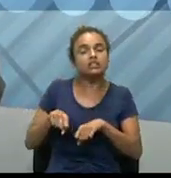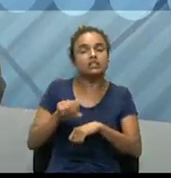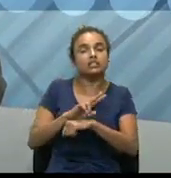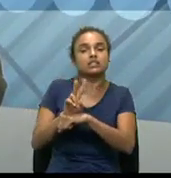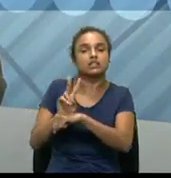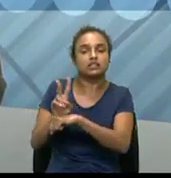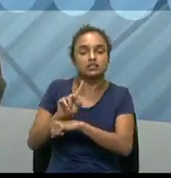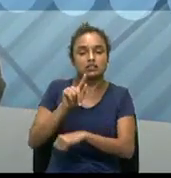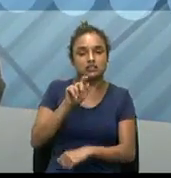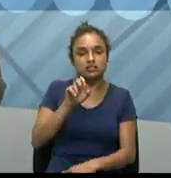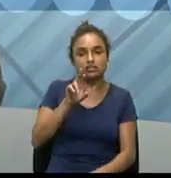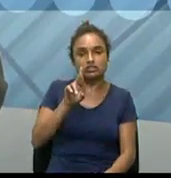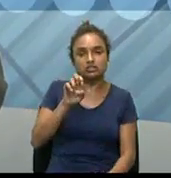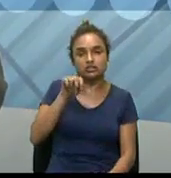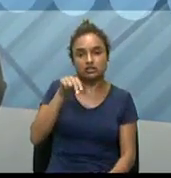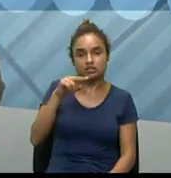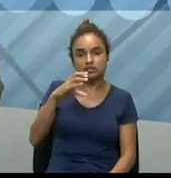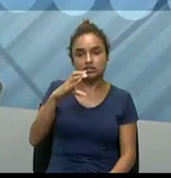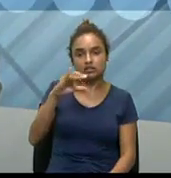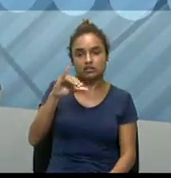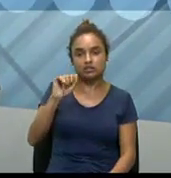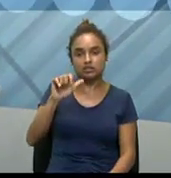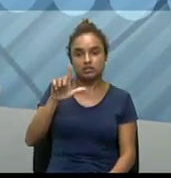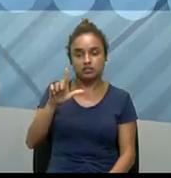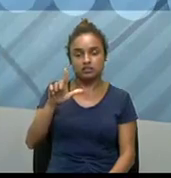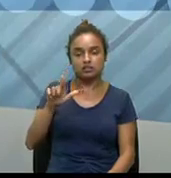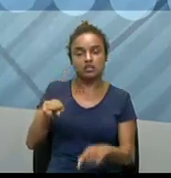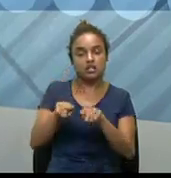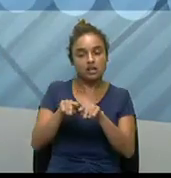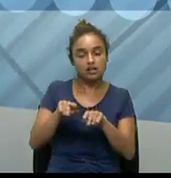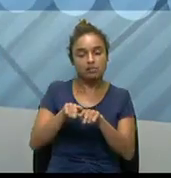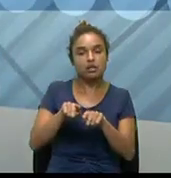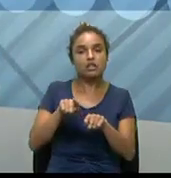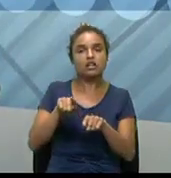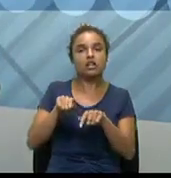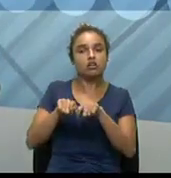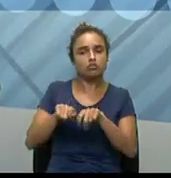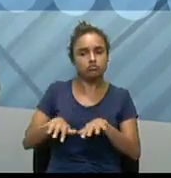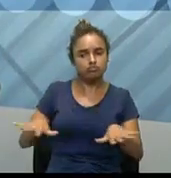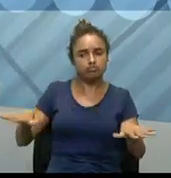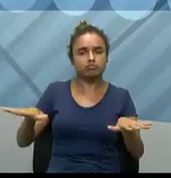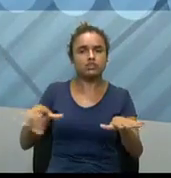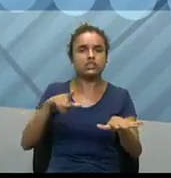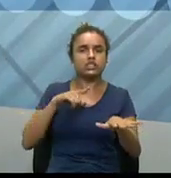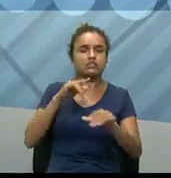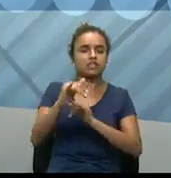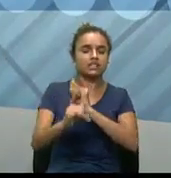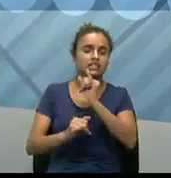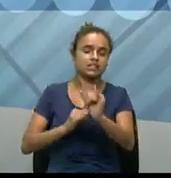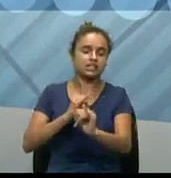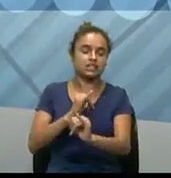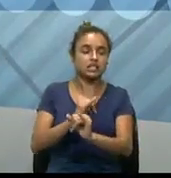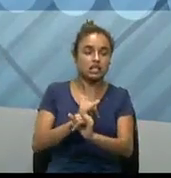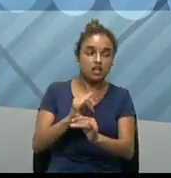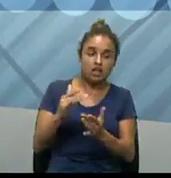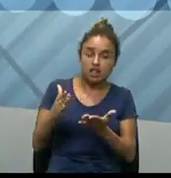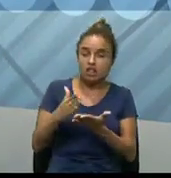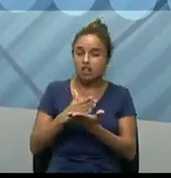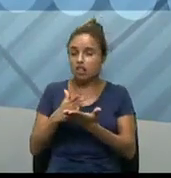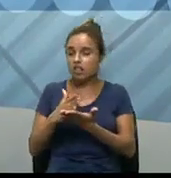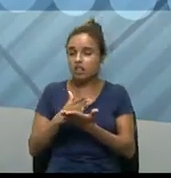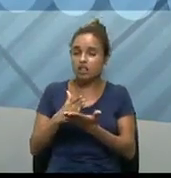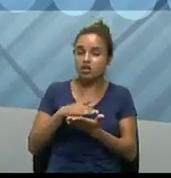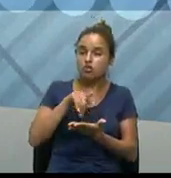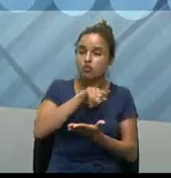surge também o uso da internet, né? Então, talvez aí muitos de vocês não vivenciaram, talvez com tanta